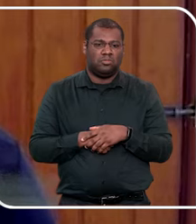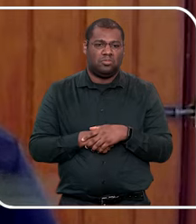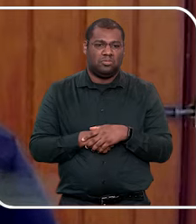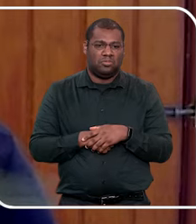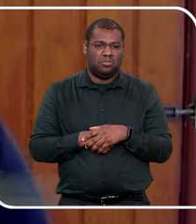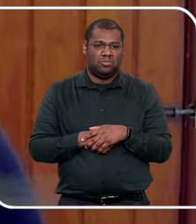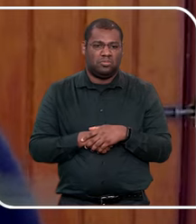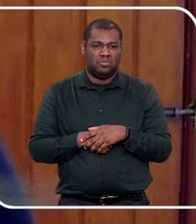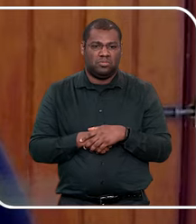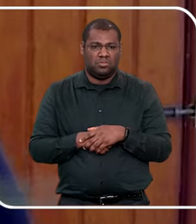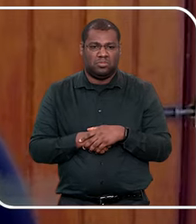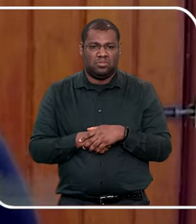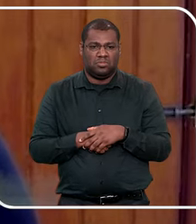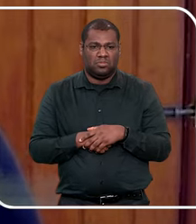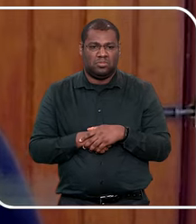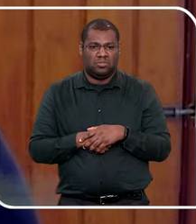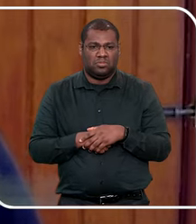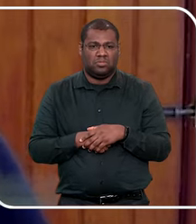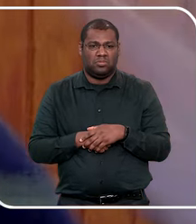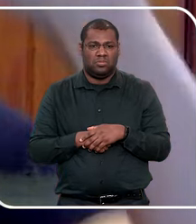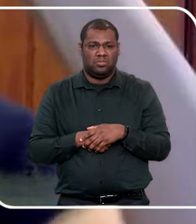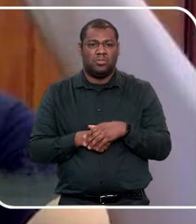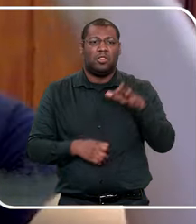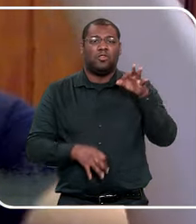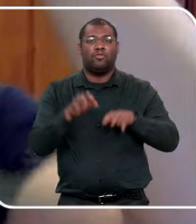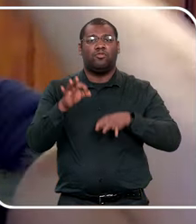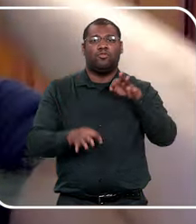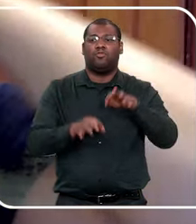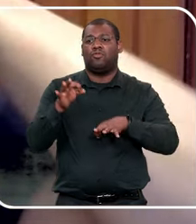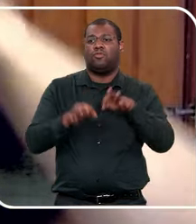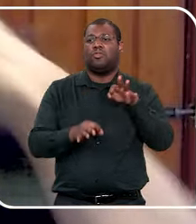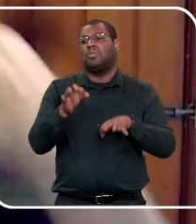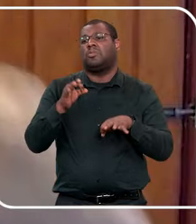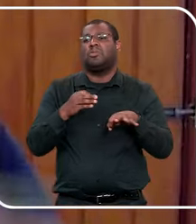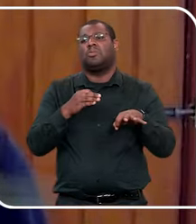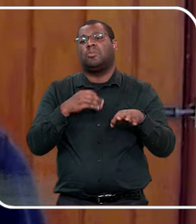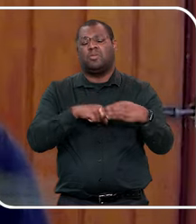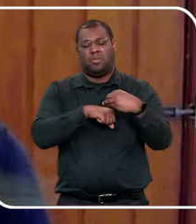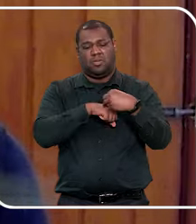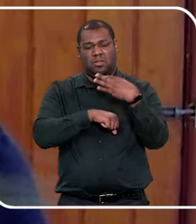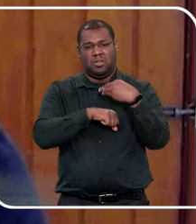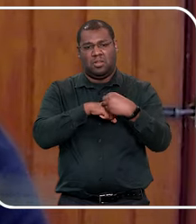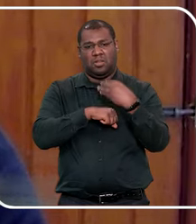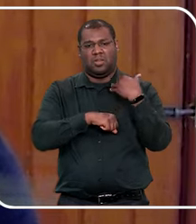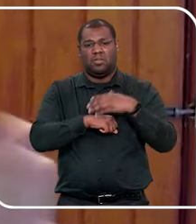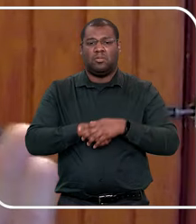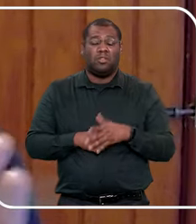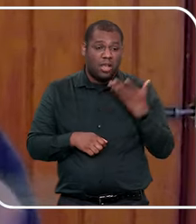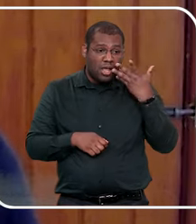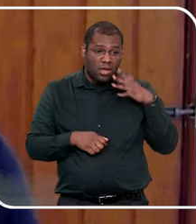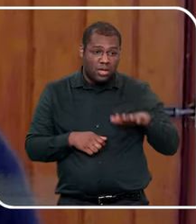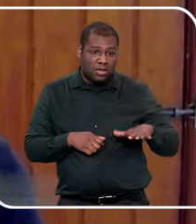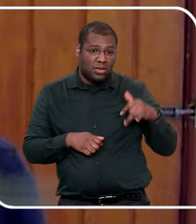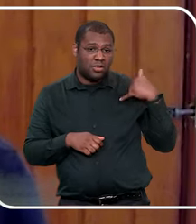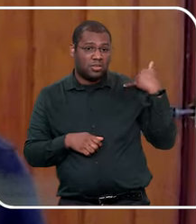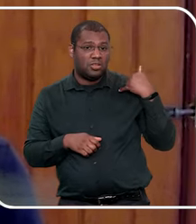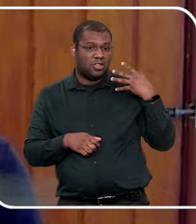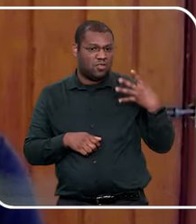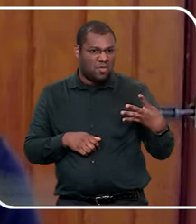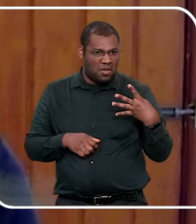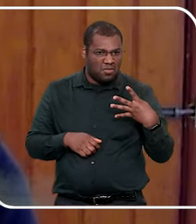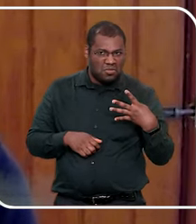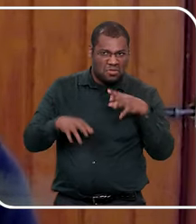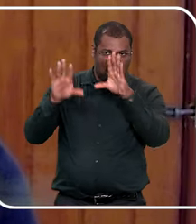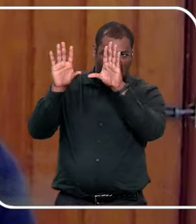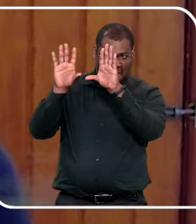posso até pedir ajuda para os juízes, mas tem a questão legal disso, mas uma criança de 4 anos nunca vai ser abusador,